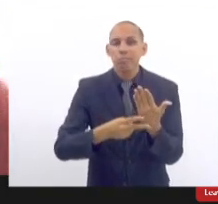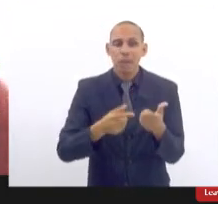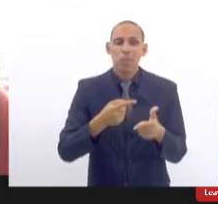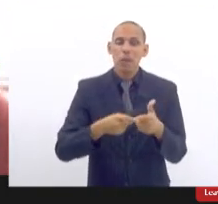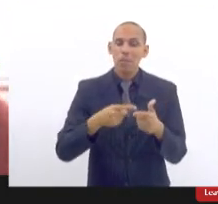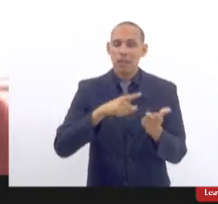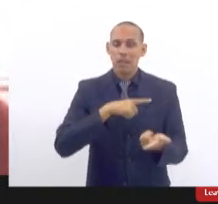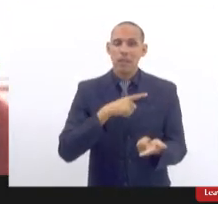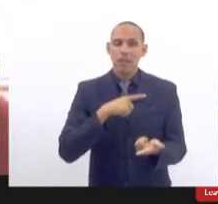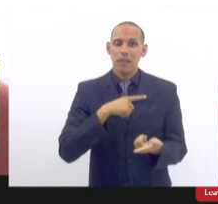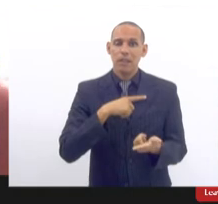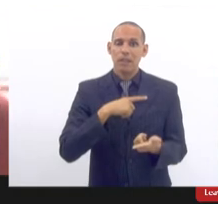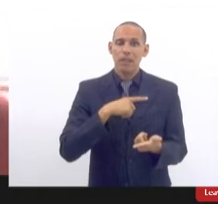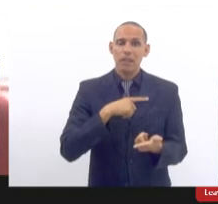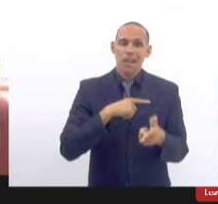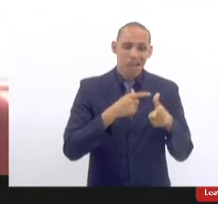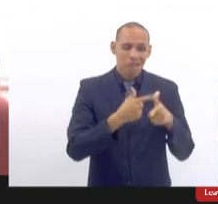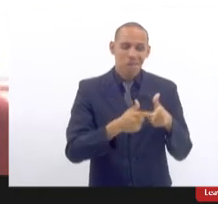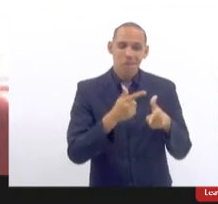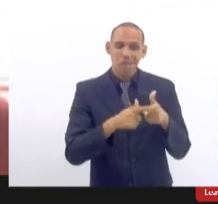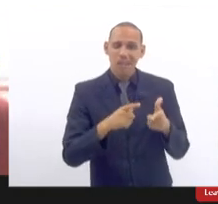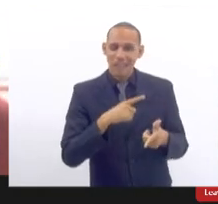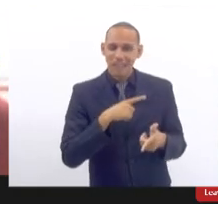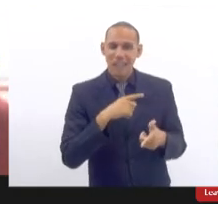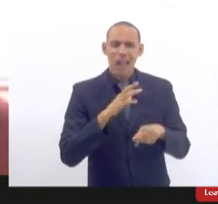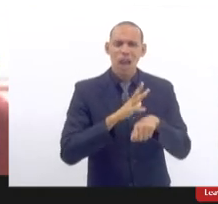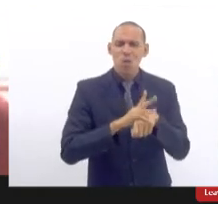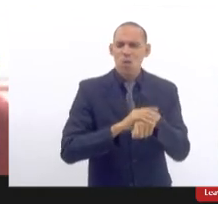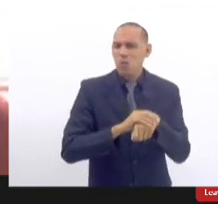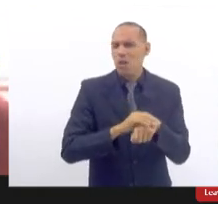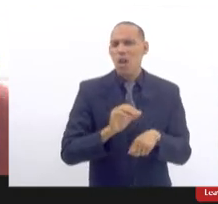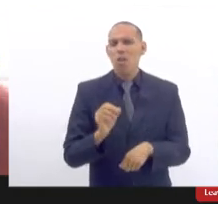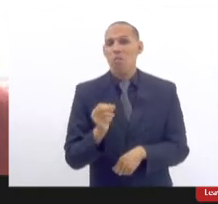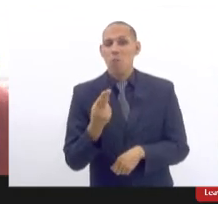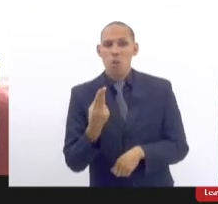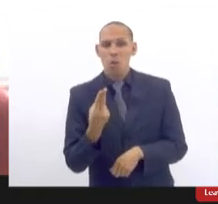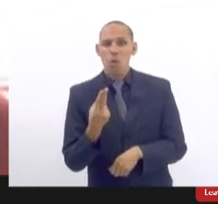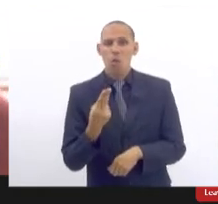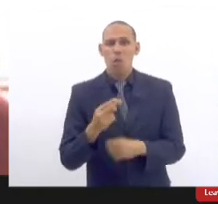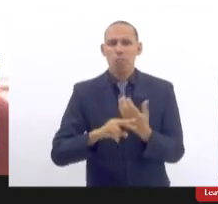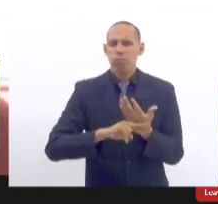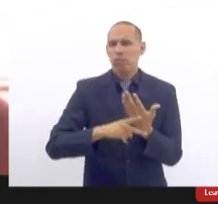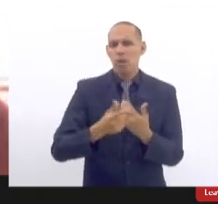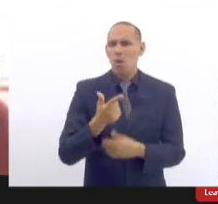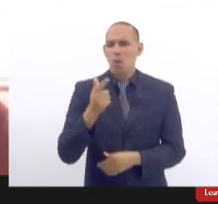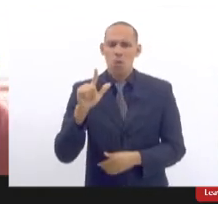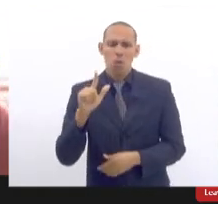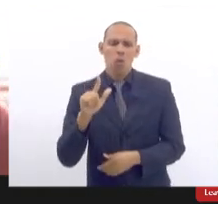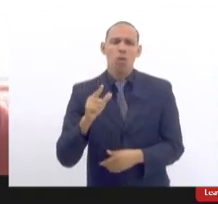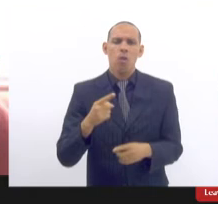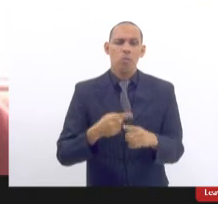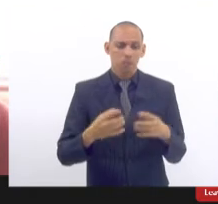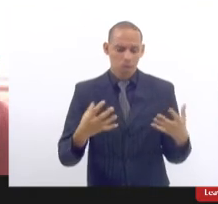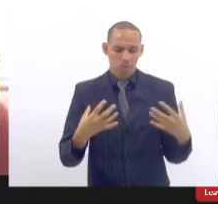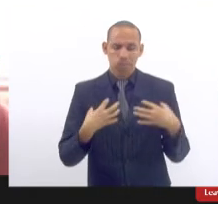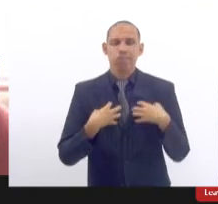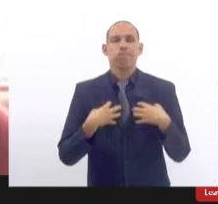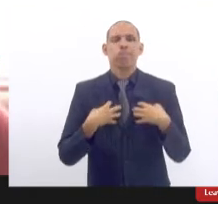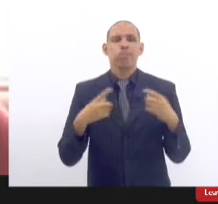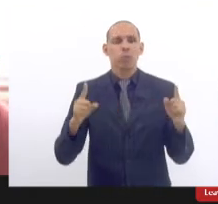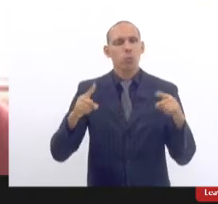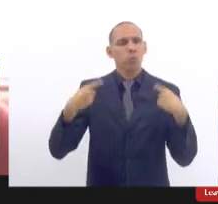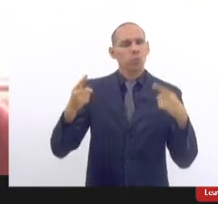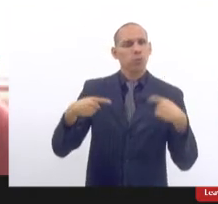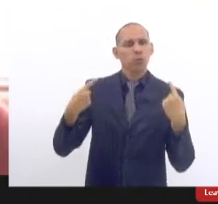essa complicação uma doença ou esse efeito adverso provocado pelos implantes há